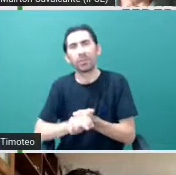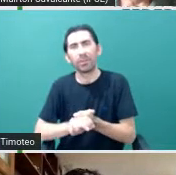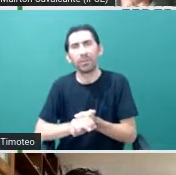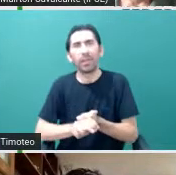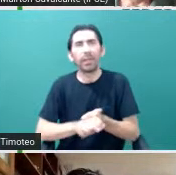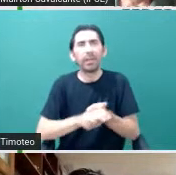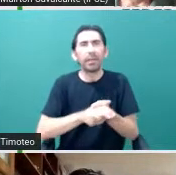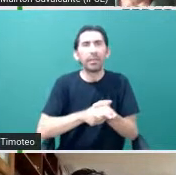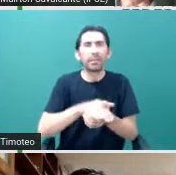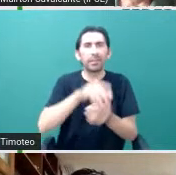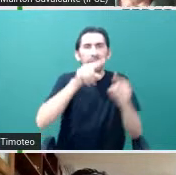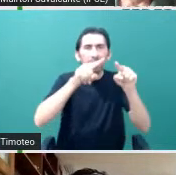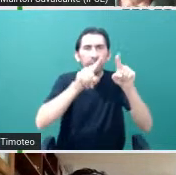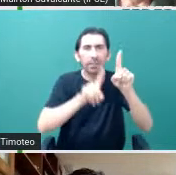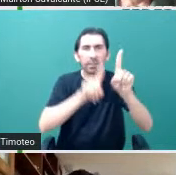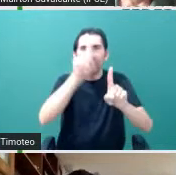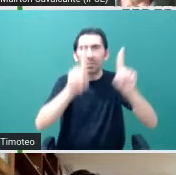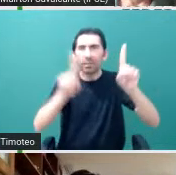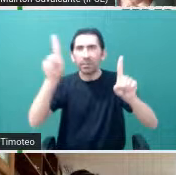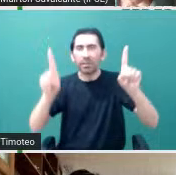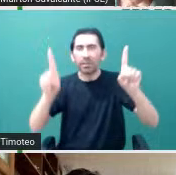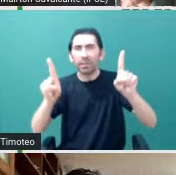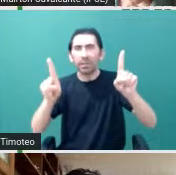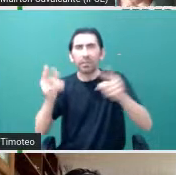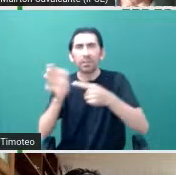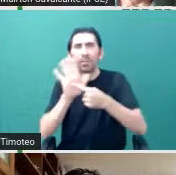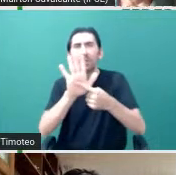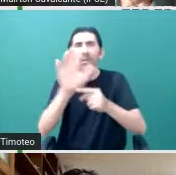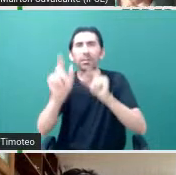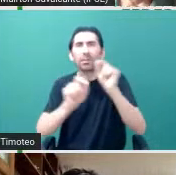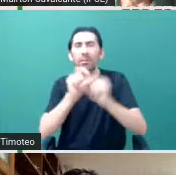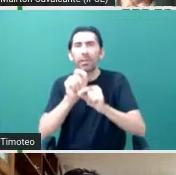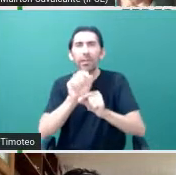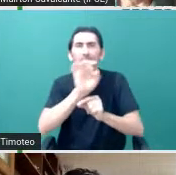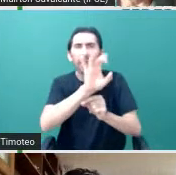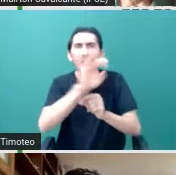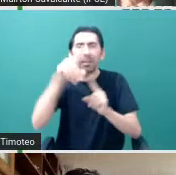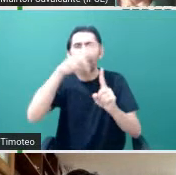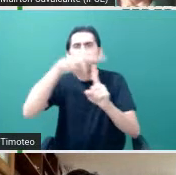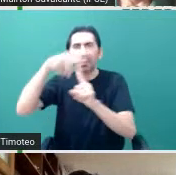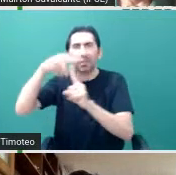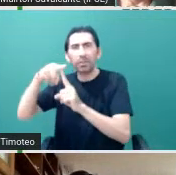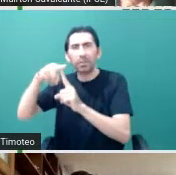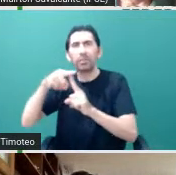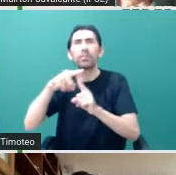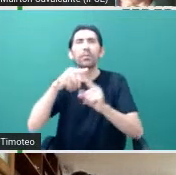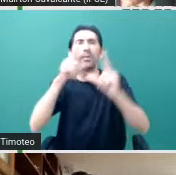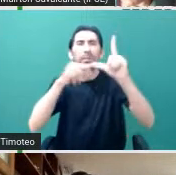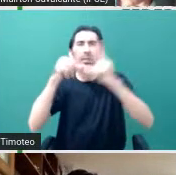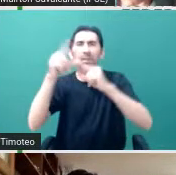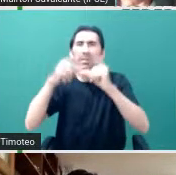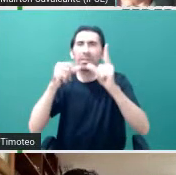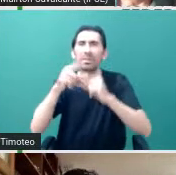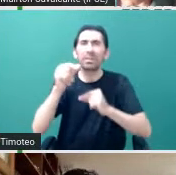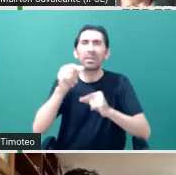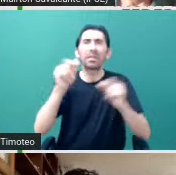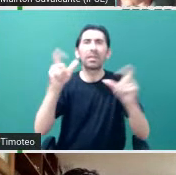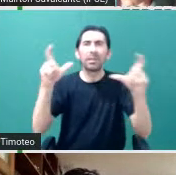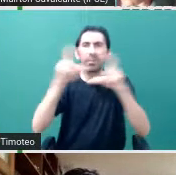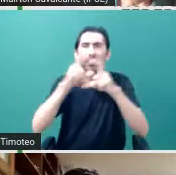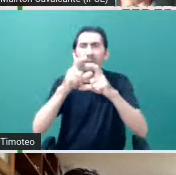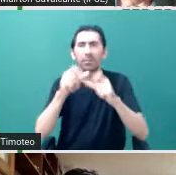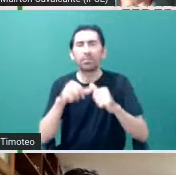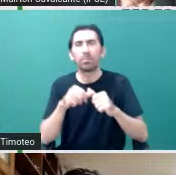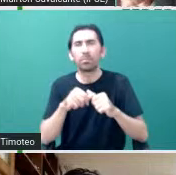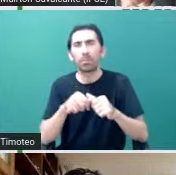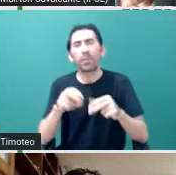que não é muito importante, é o espectro de cada tipo de estrela anã branca. Então, para